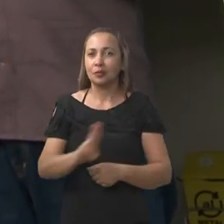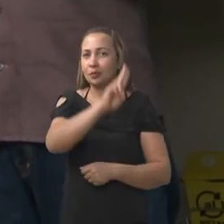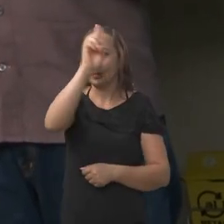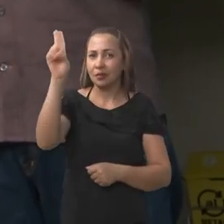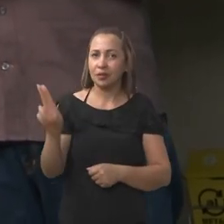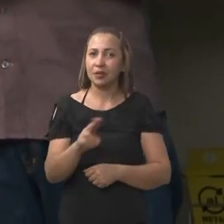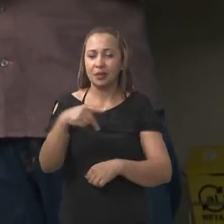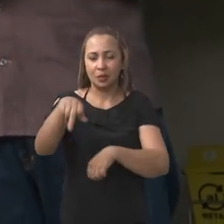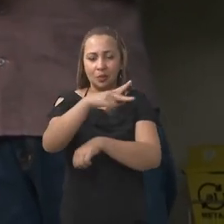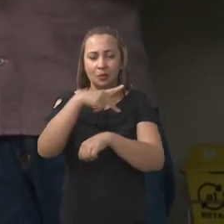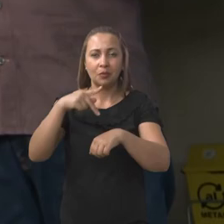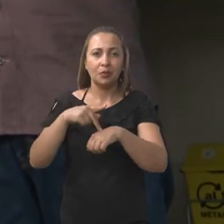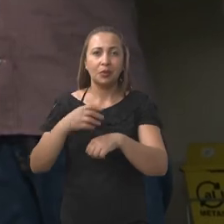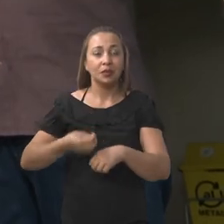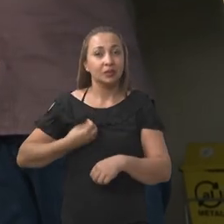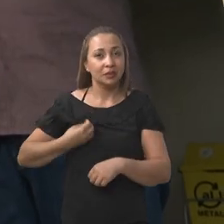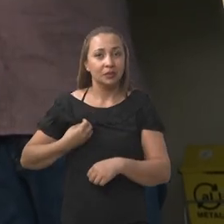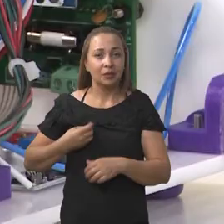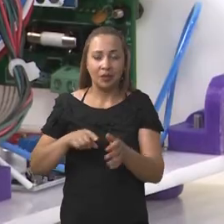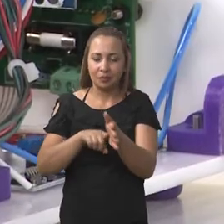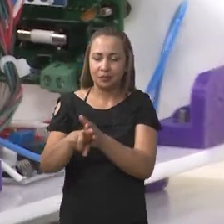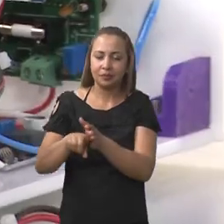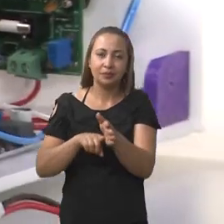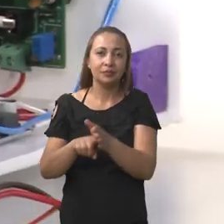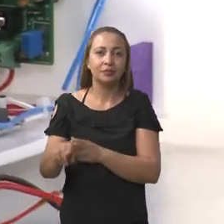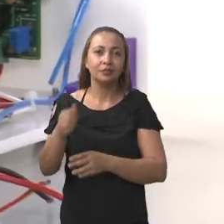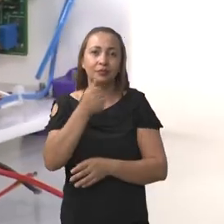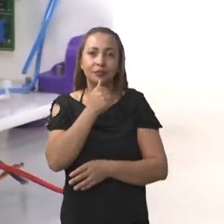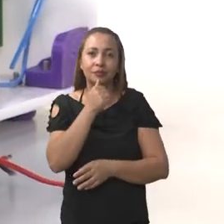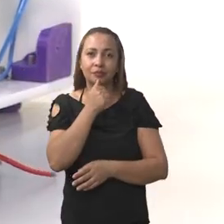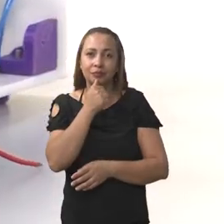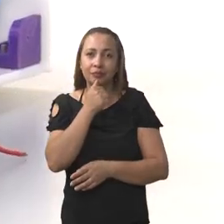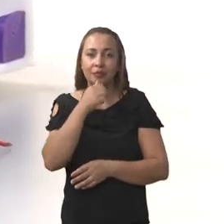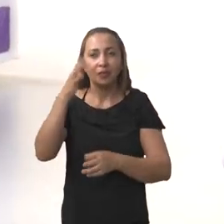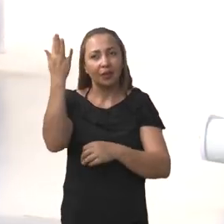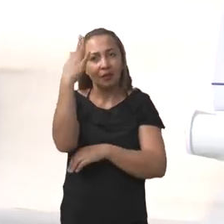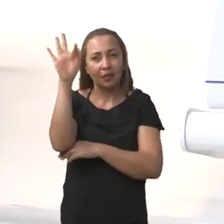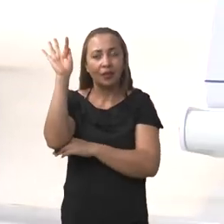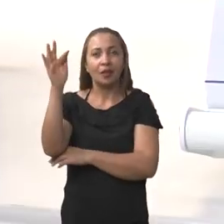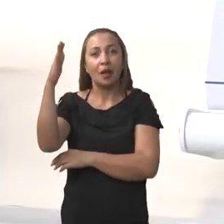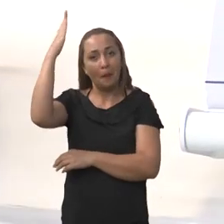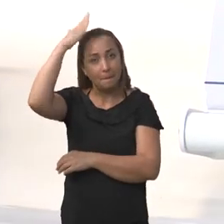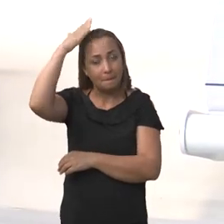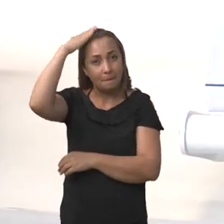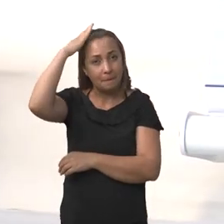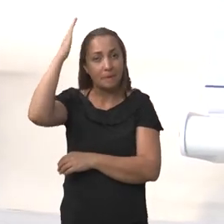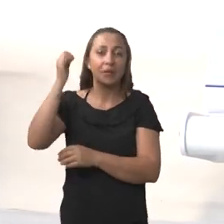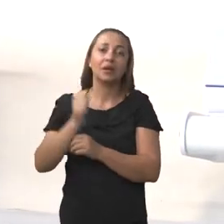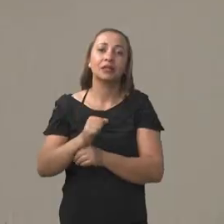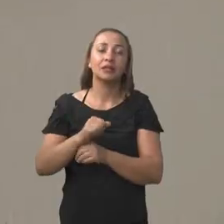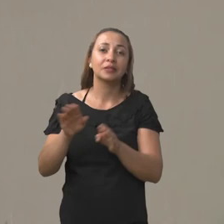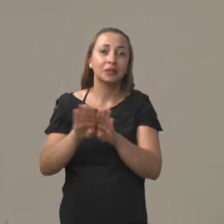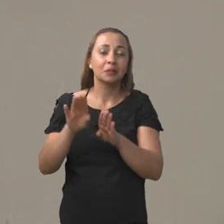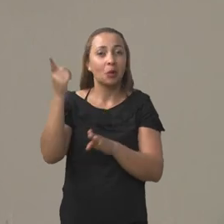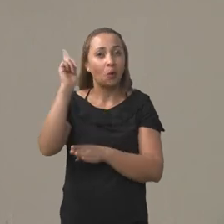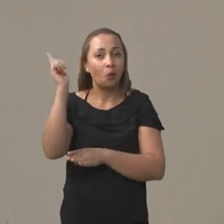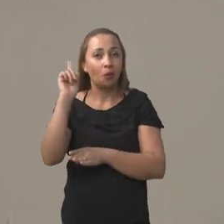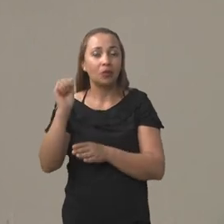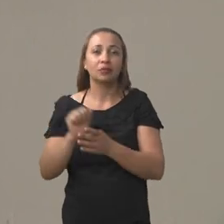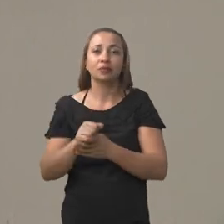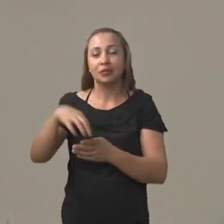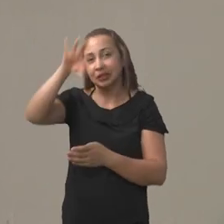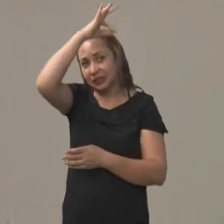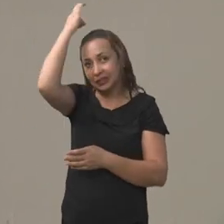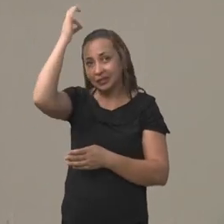participaram da pesquisa como, por exemplo, as federais do Pará, Santa Catarina e Goiás. A equipe de